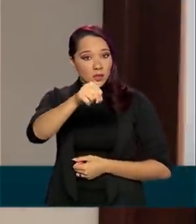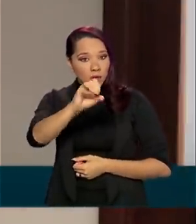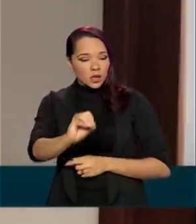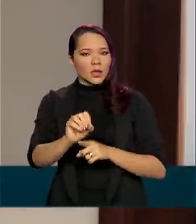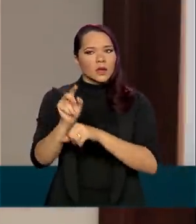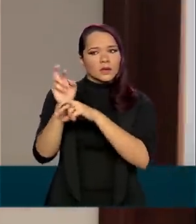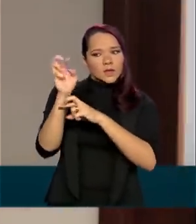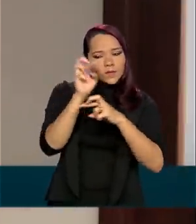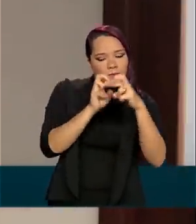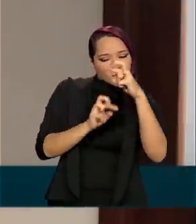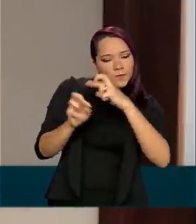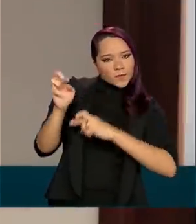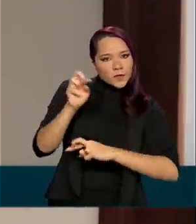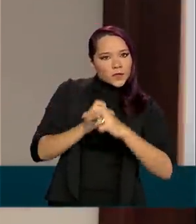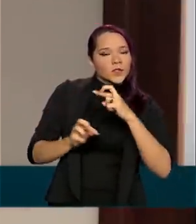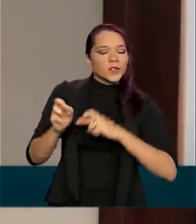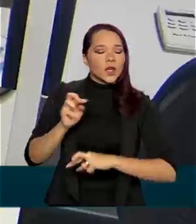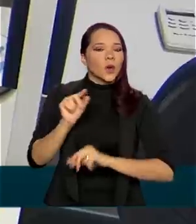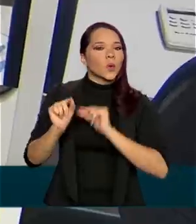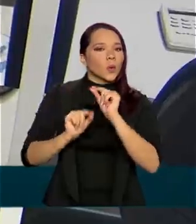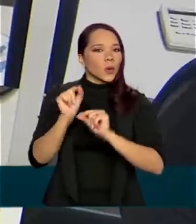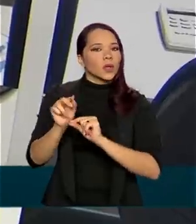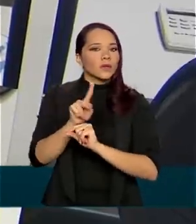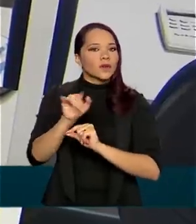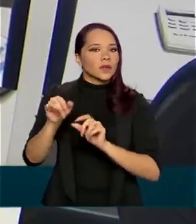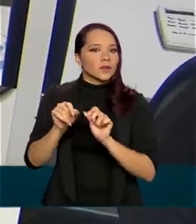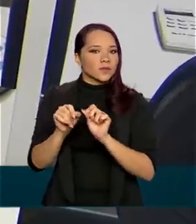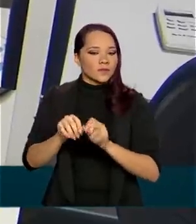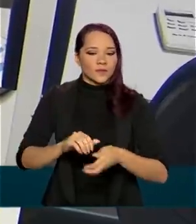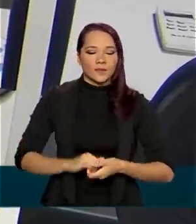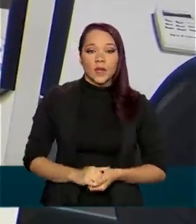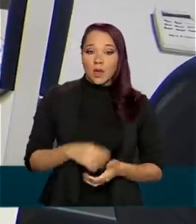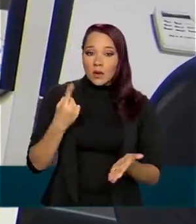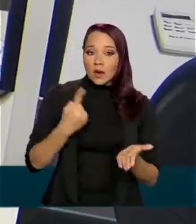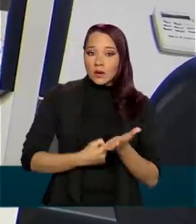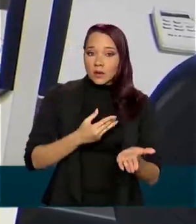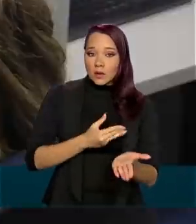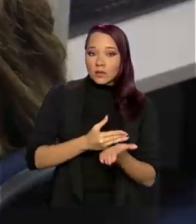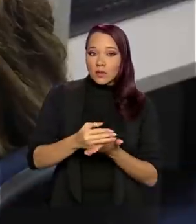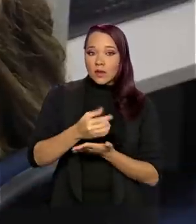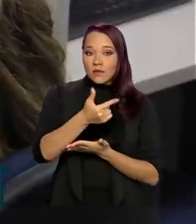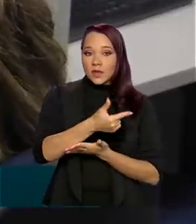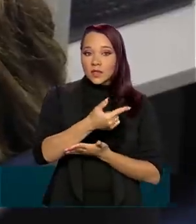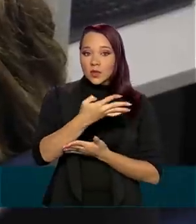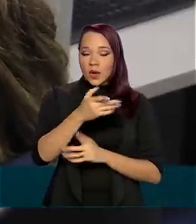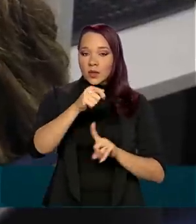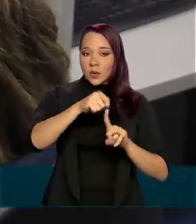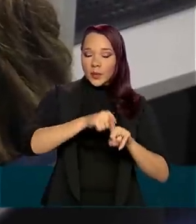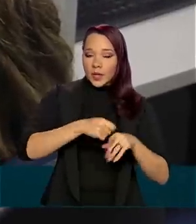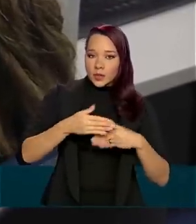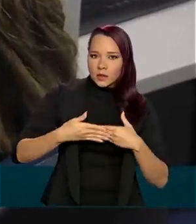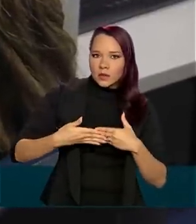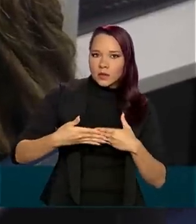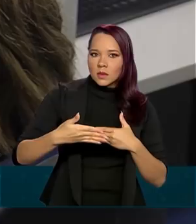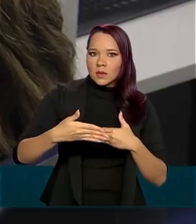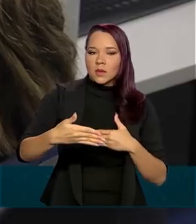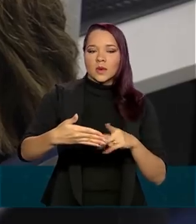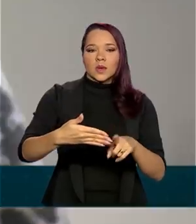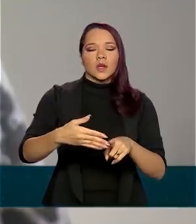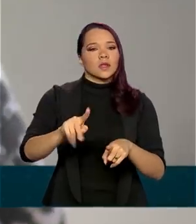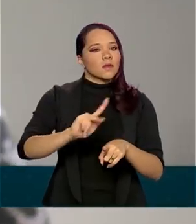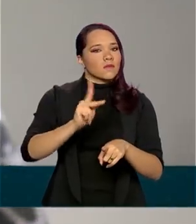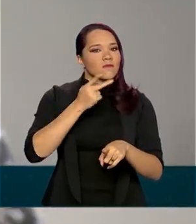monitorar as providências adotadas. O acordo terá vigência de 24 meses e não prevê a